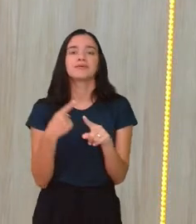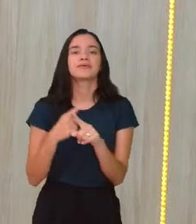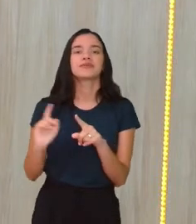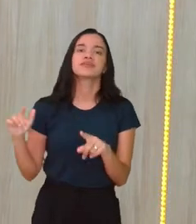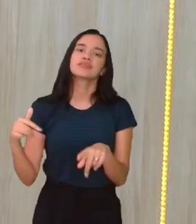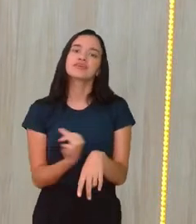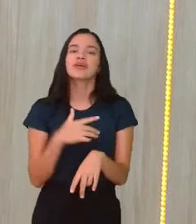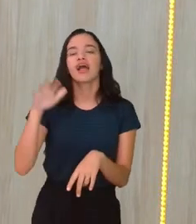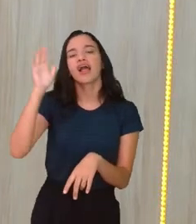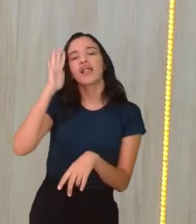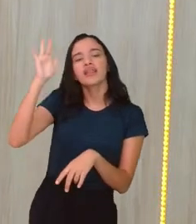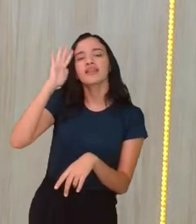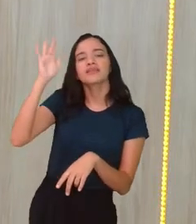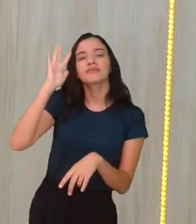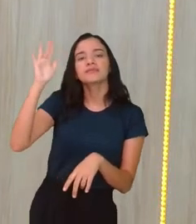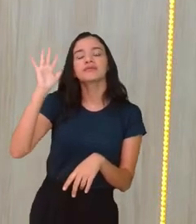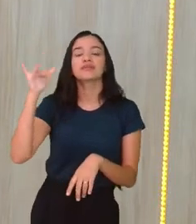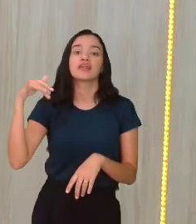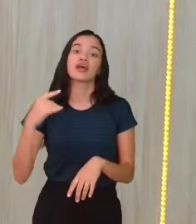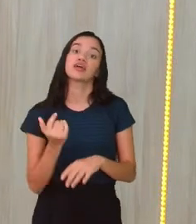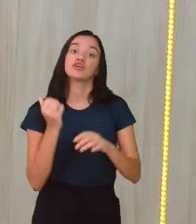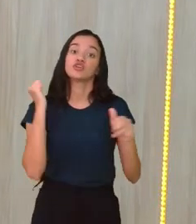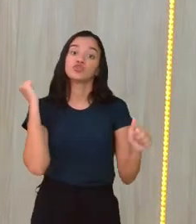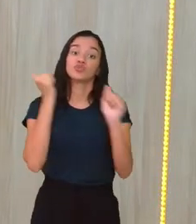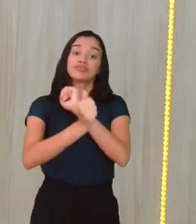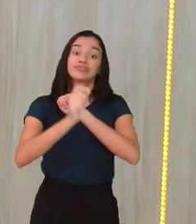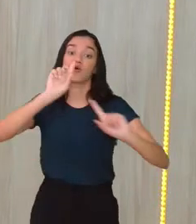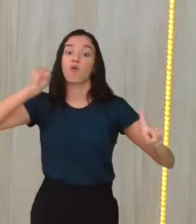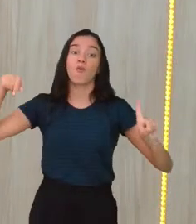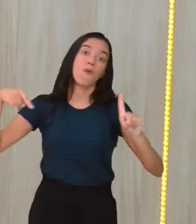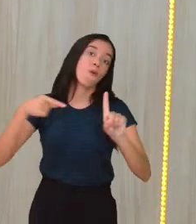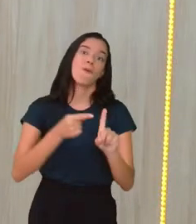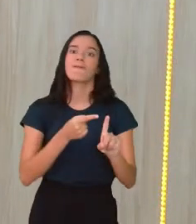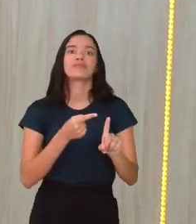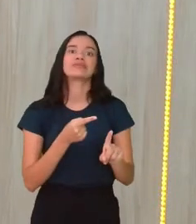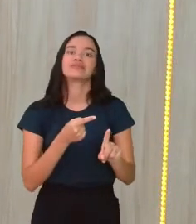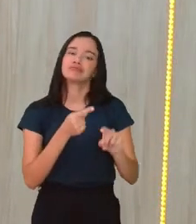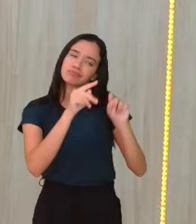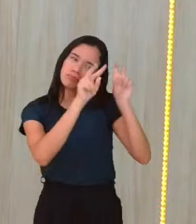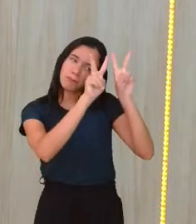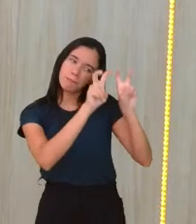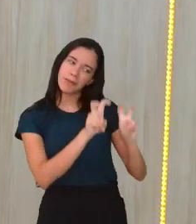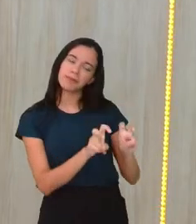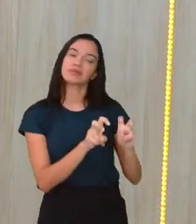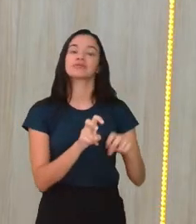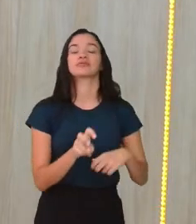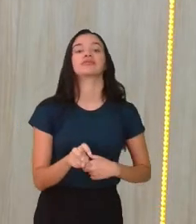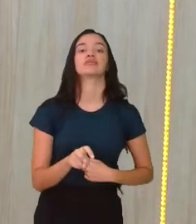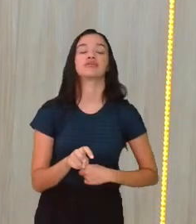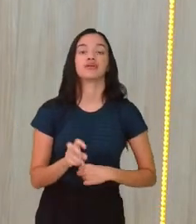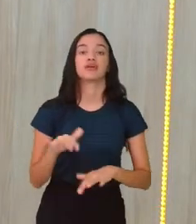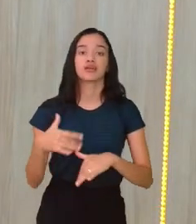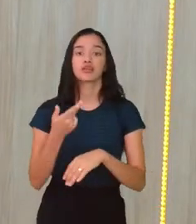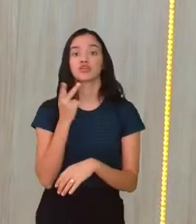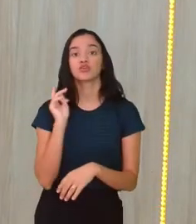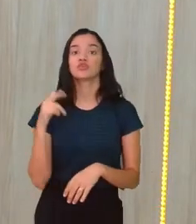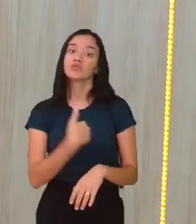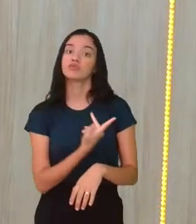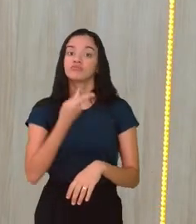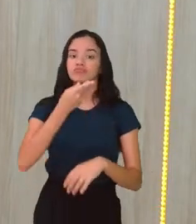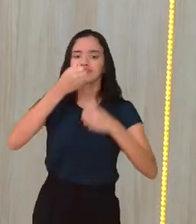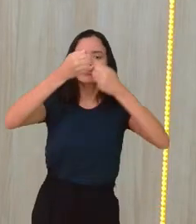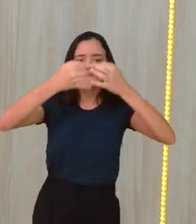relembrar que os esportes têm objetivos bem definidos. Então, por mais que a gente fale de esporte,